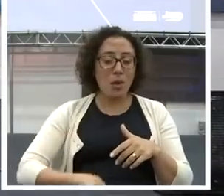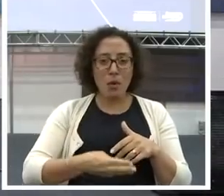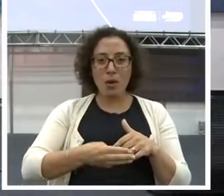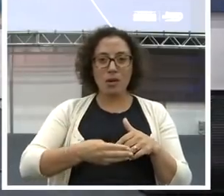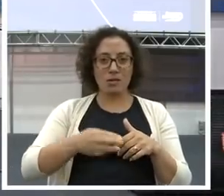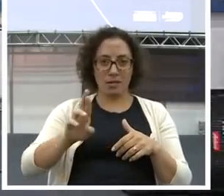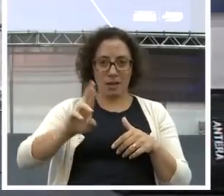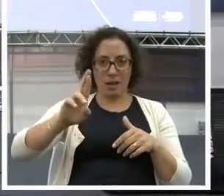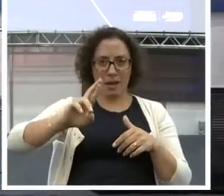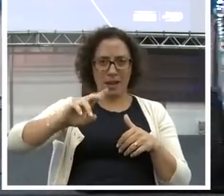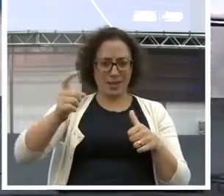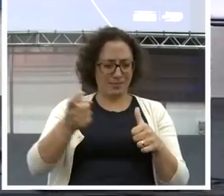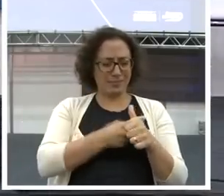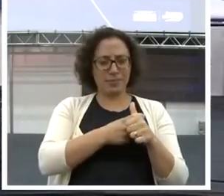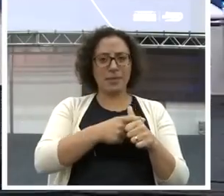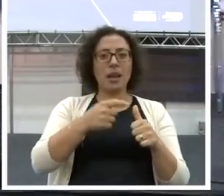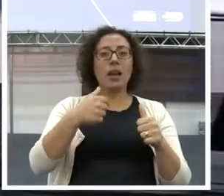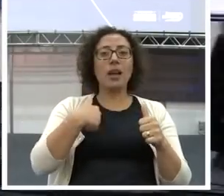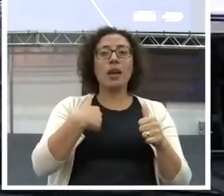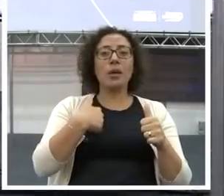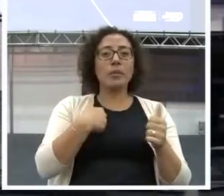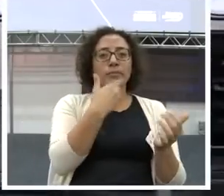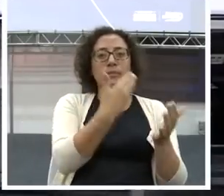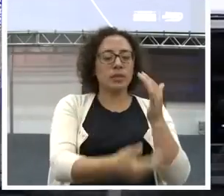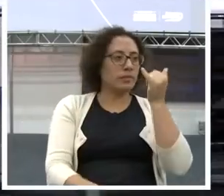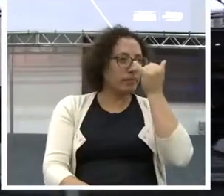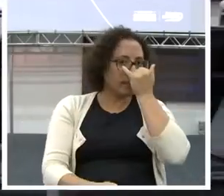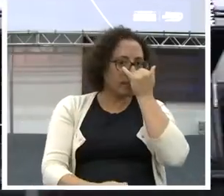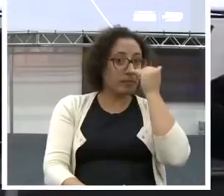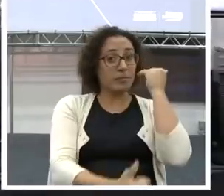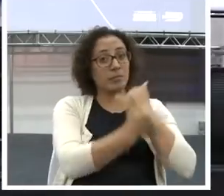Eu tomei um golpe. Agora.